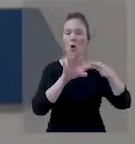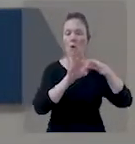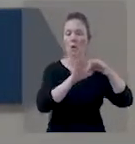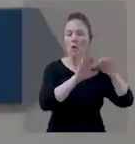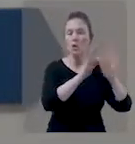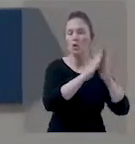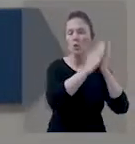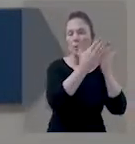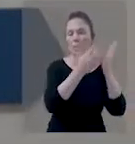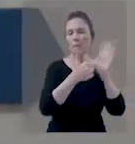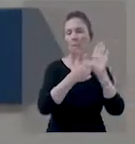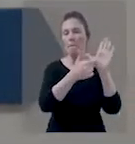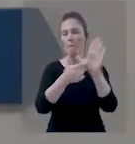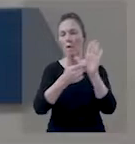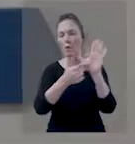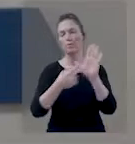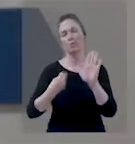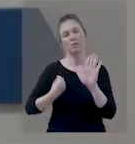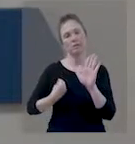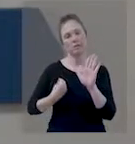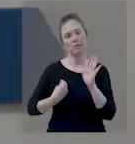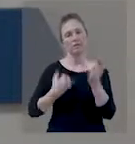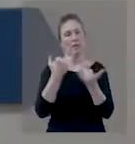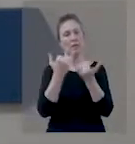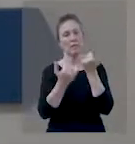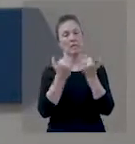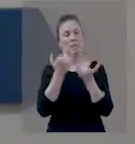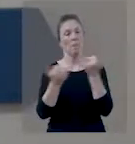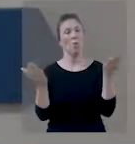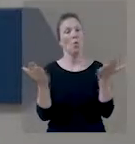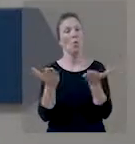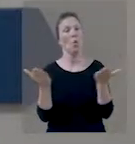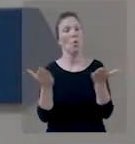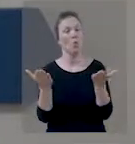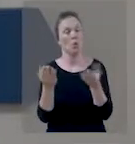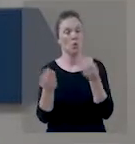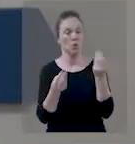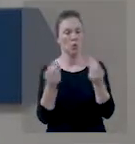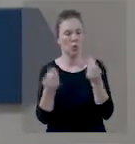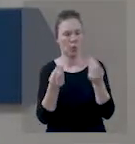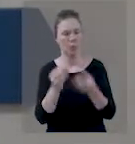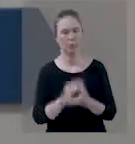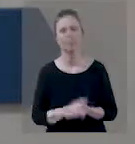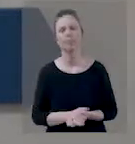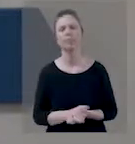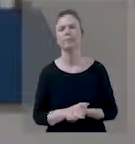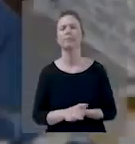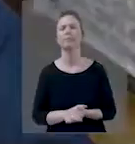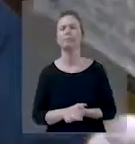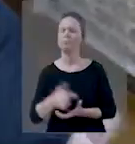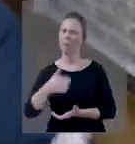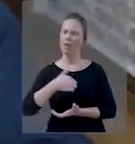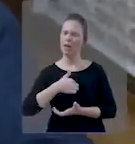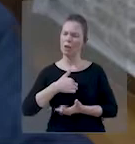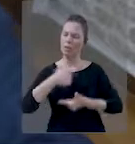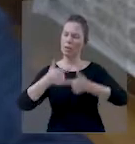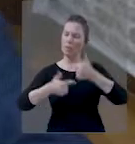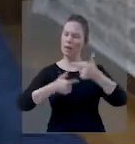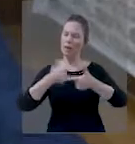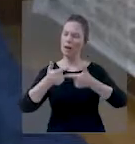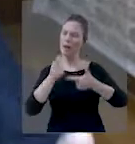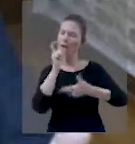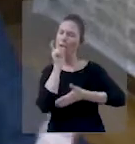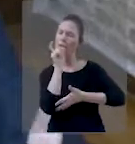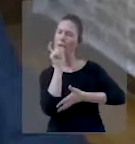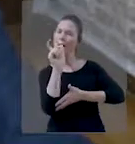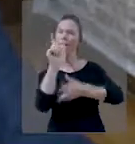a presença constante de Deus em nossas vidas e o exemplo que ainda traz para nós nos dias de hoje. E eu trabalhei lá com a